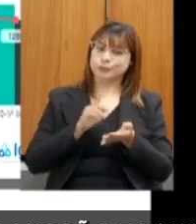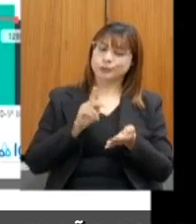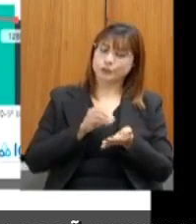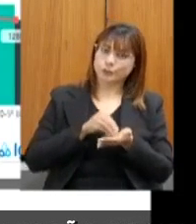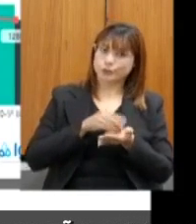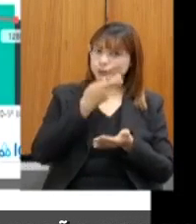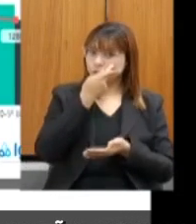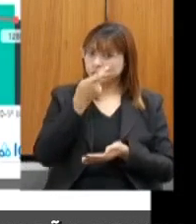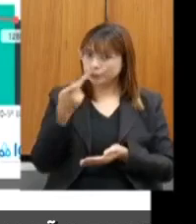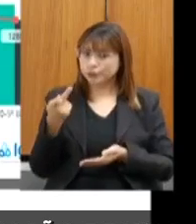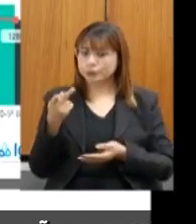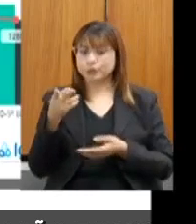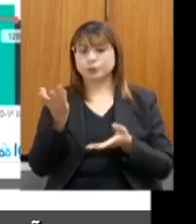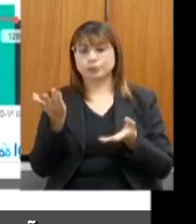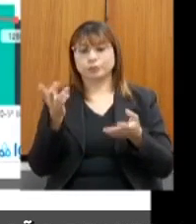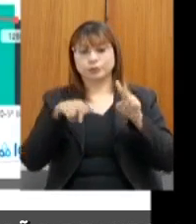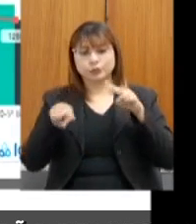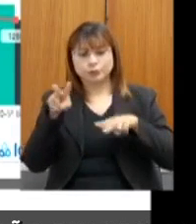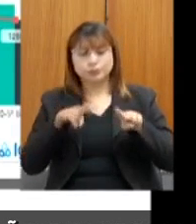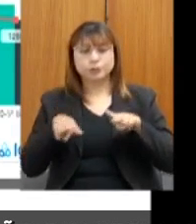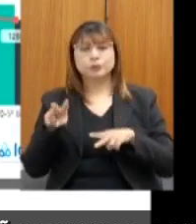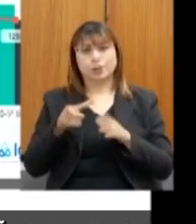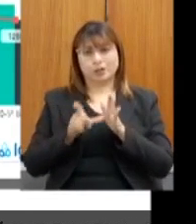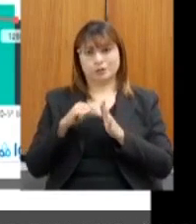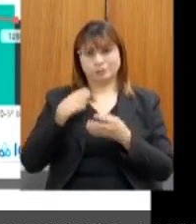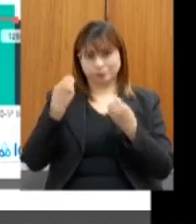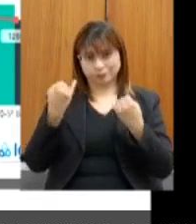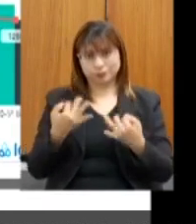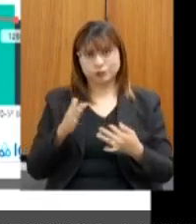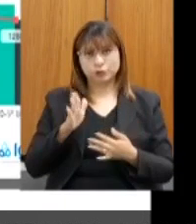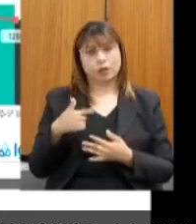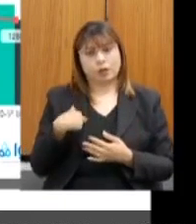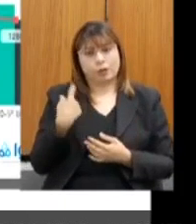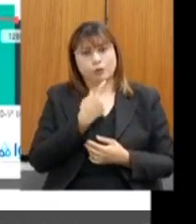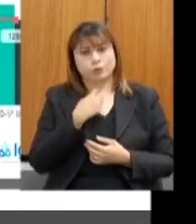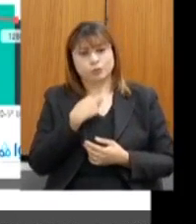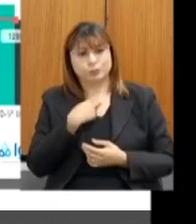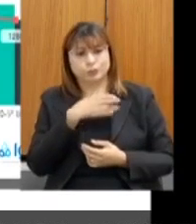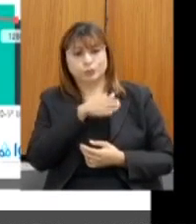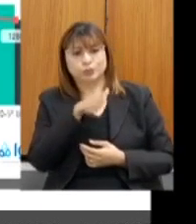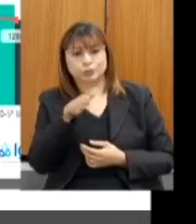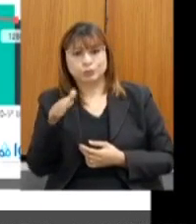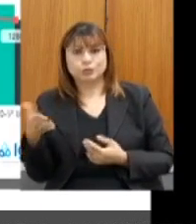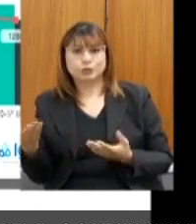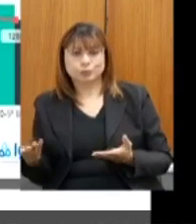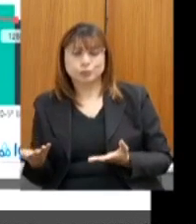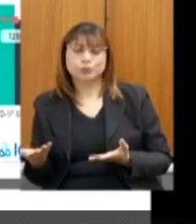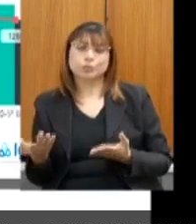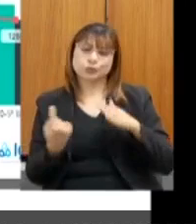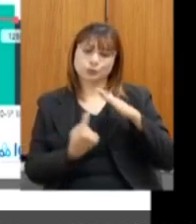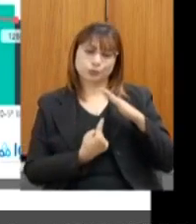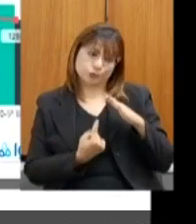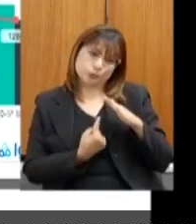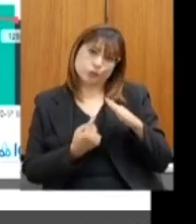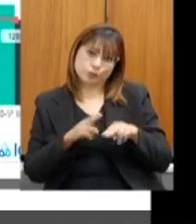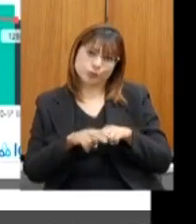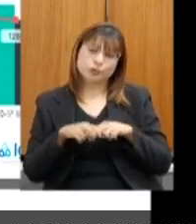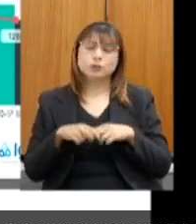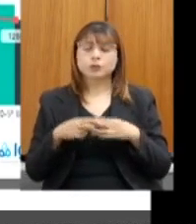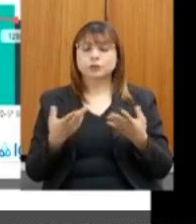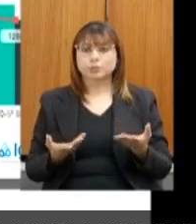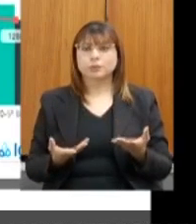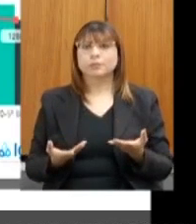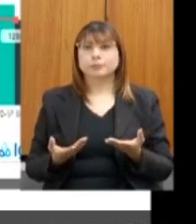mencionei no início. Então, como estávamos impedidos no período de isolamento social de fazer vistorias,